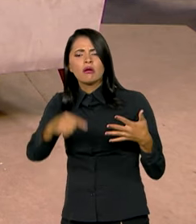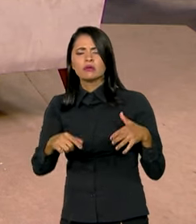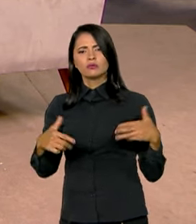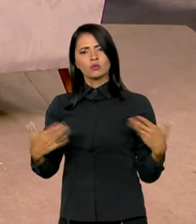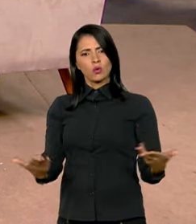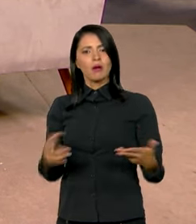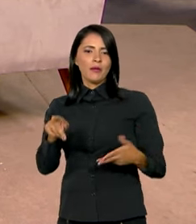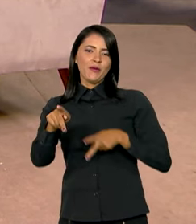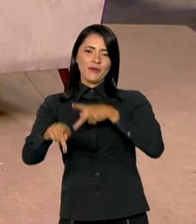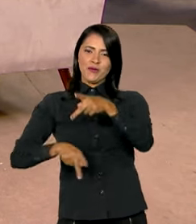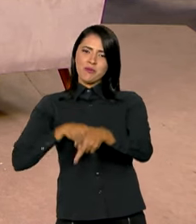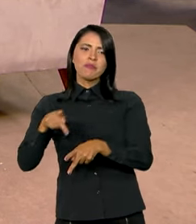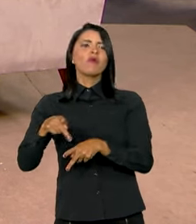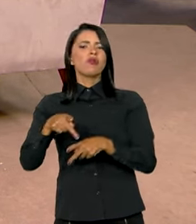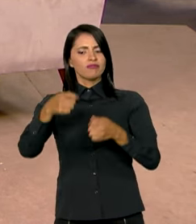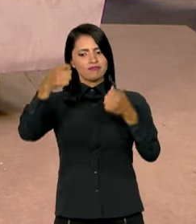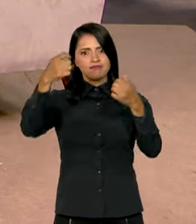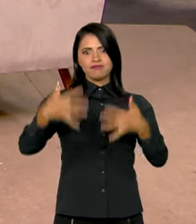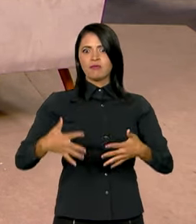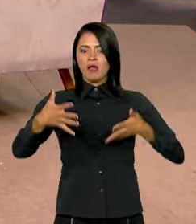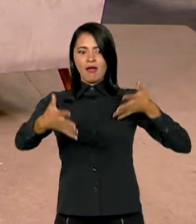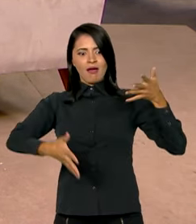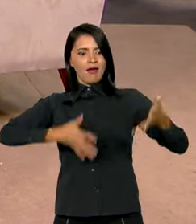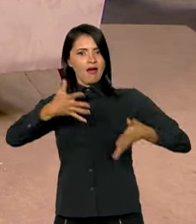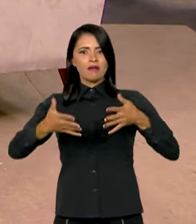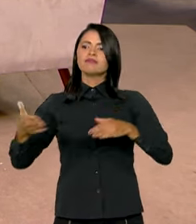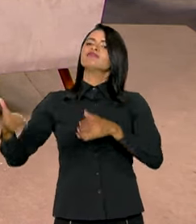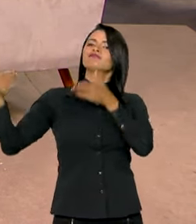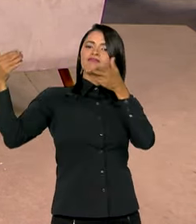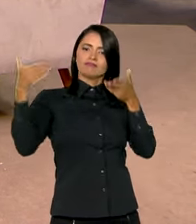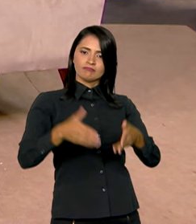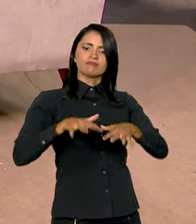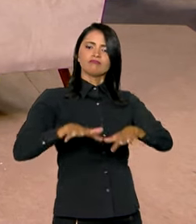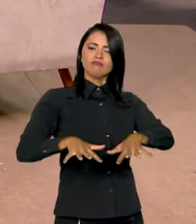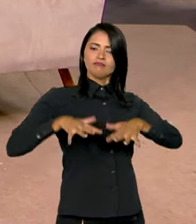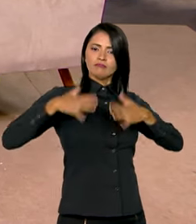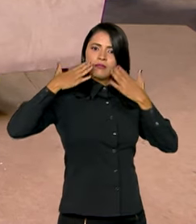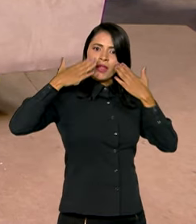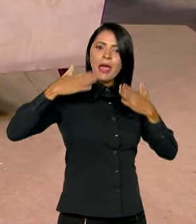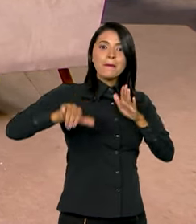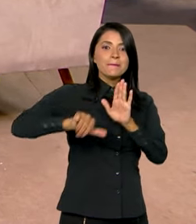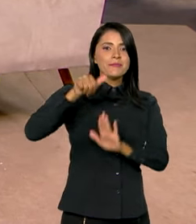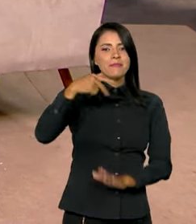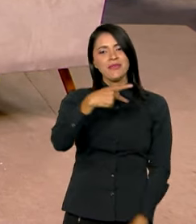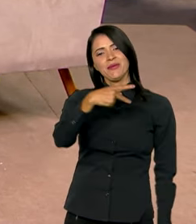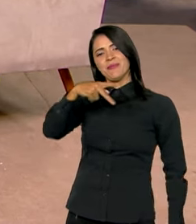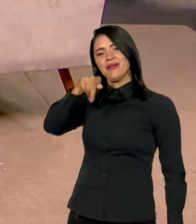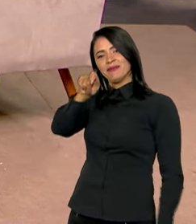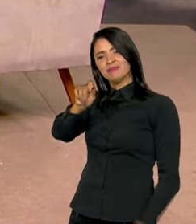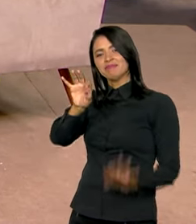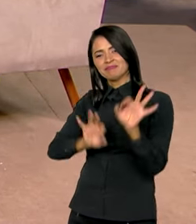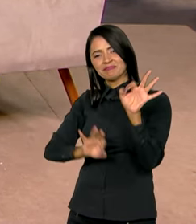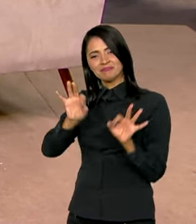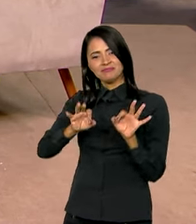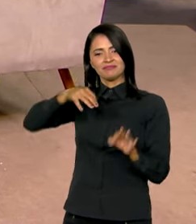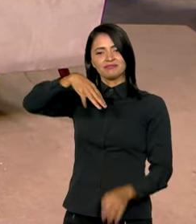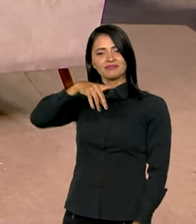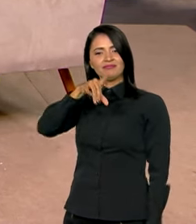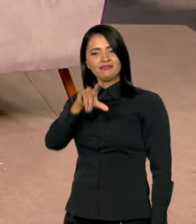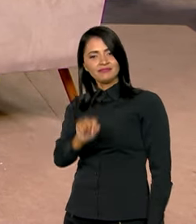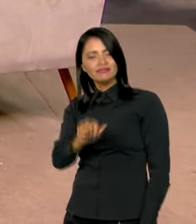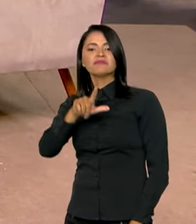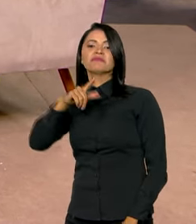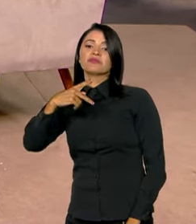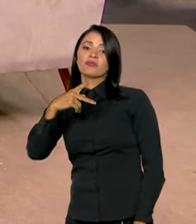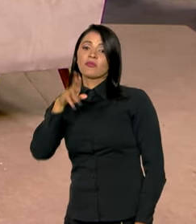povo brasileiro se fez ouvir, porque eles participaram das plenárias. Foi a primeira PPA, Planejamento de Médio Prazo, que teve